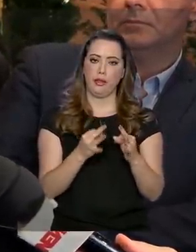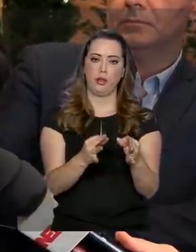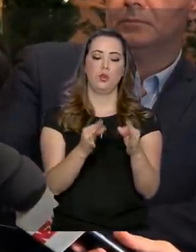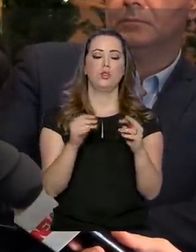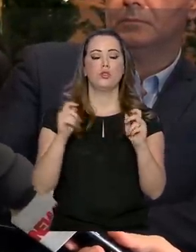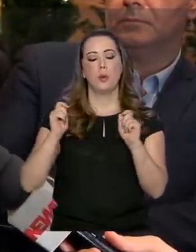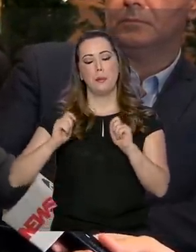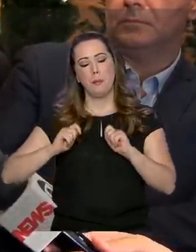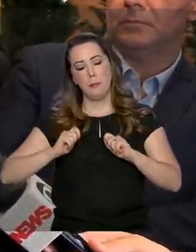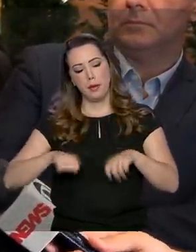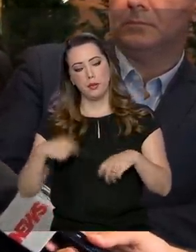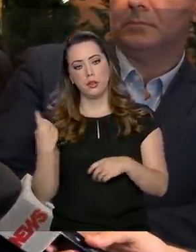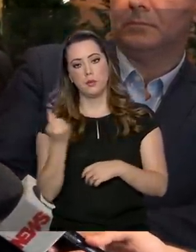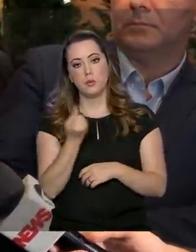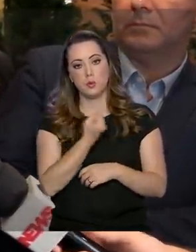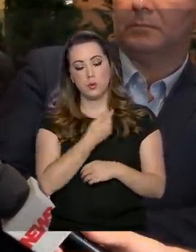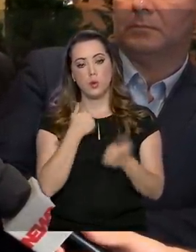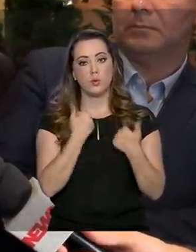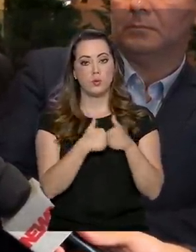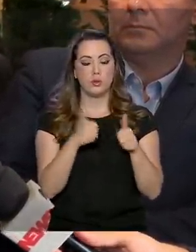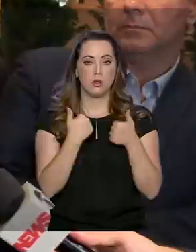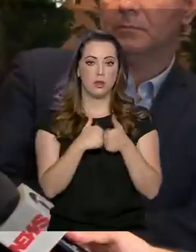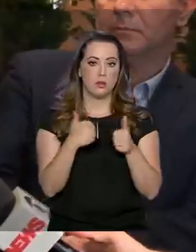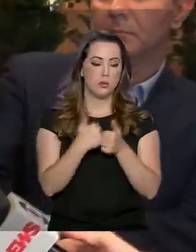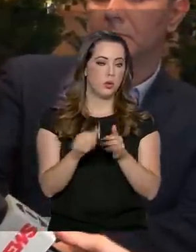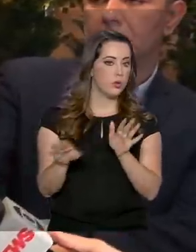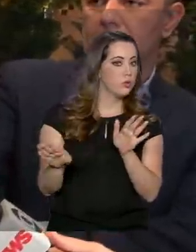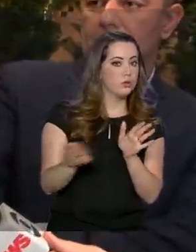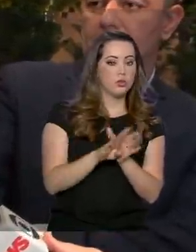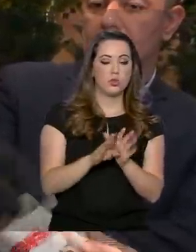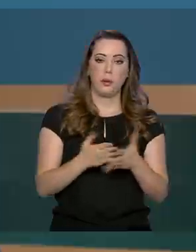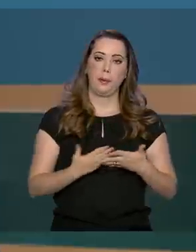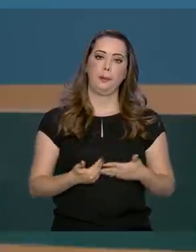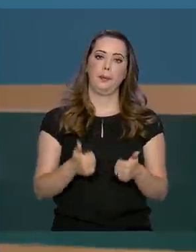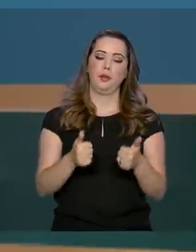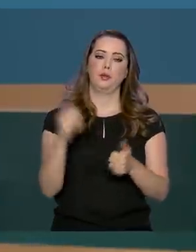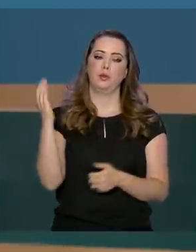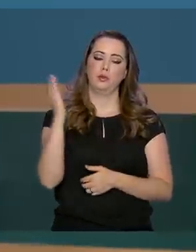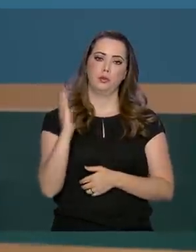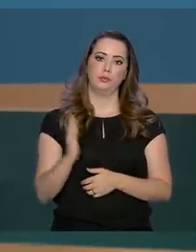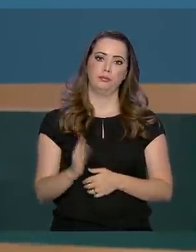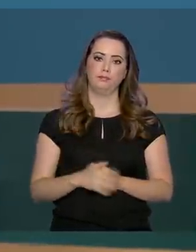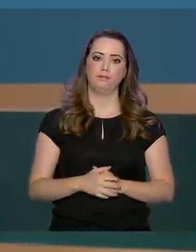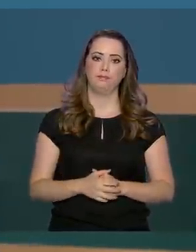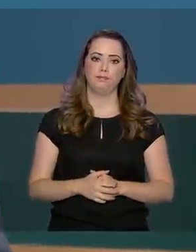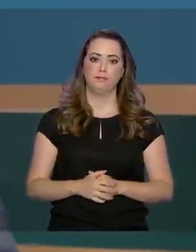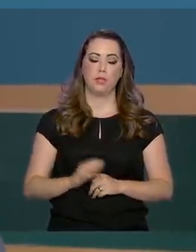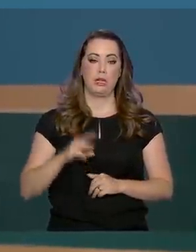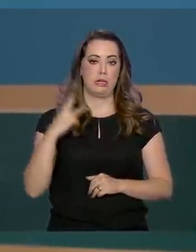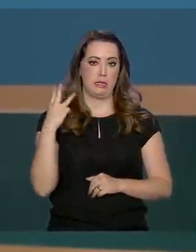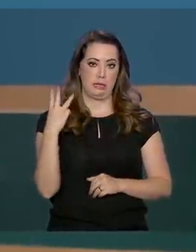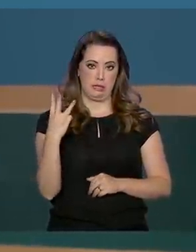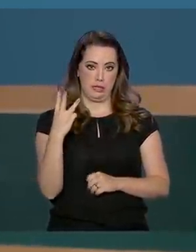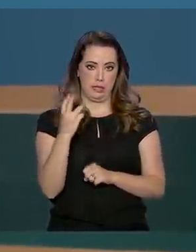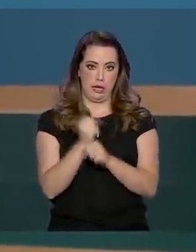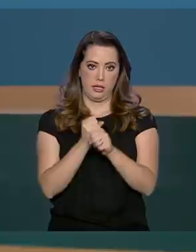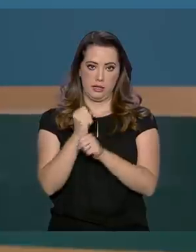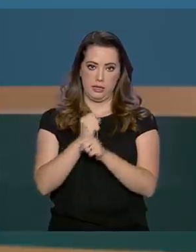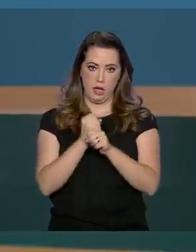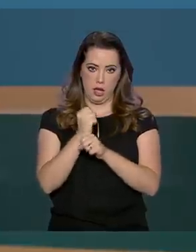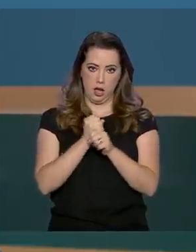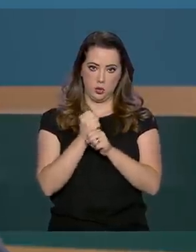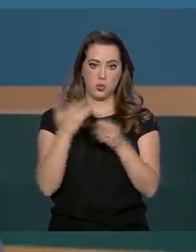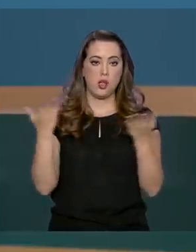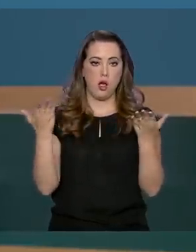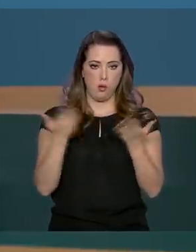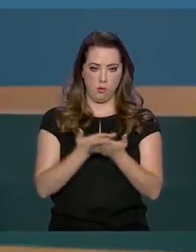podemos fazer a nossa mercadoria chegar de forma mais competitiva nesse país. Após três anos, o Brasil vai voltar a